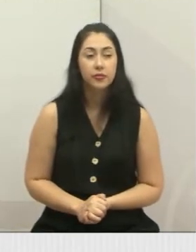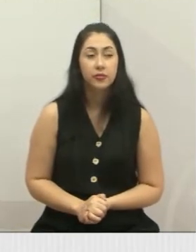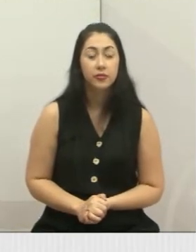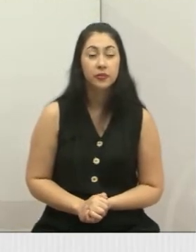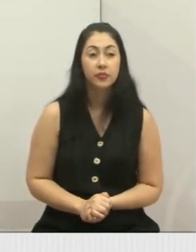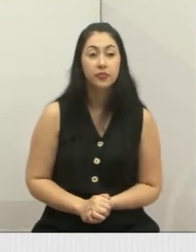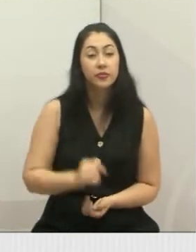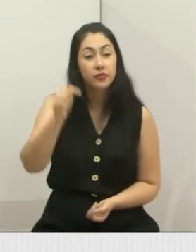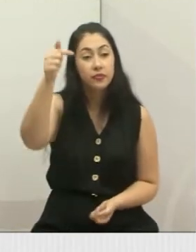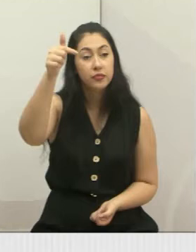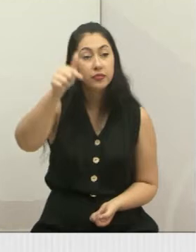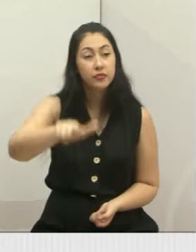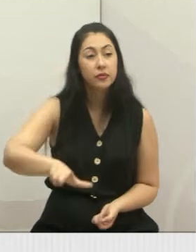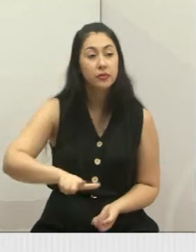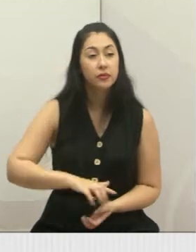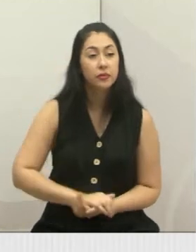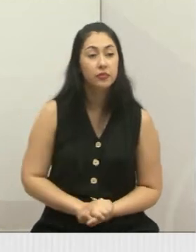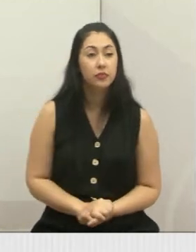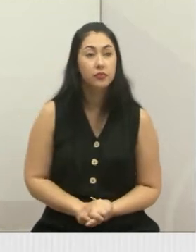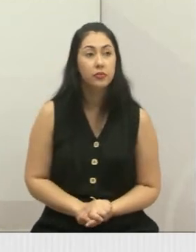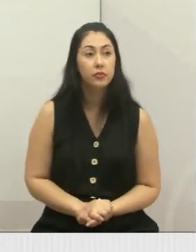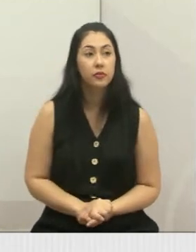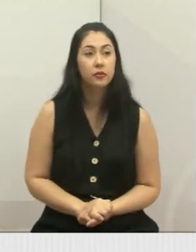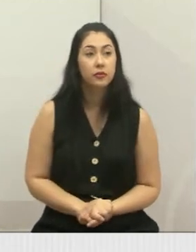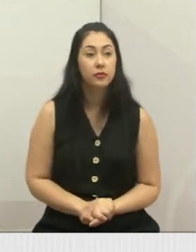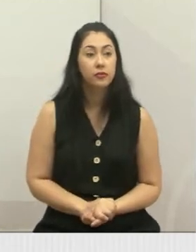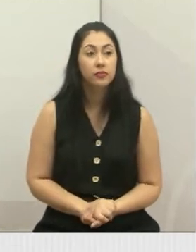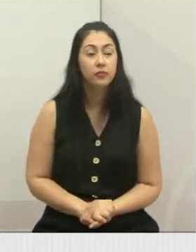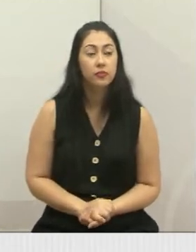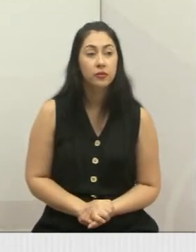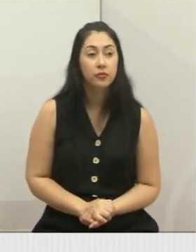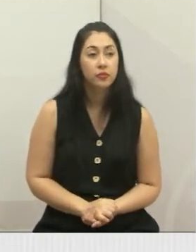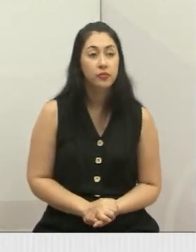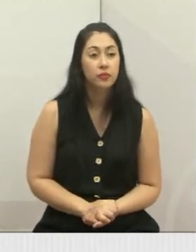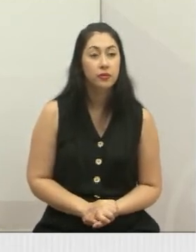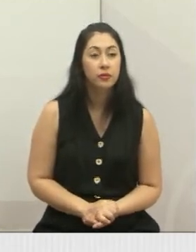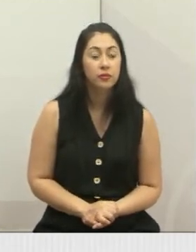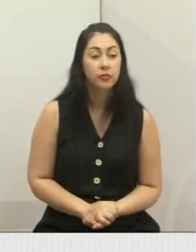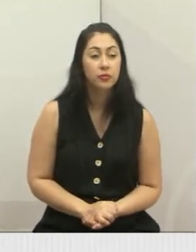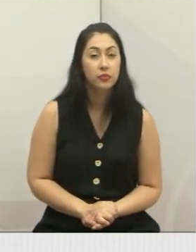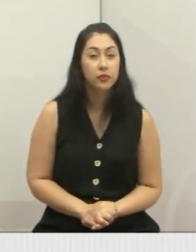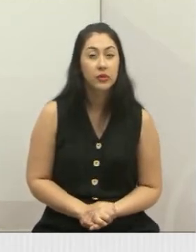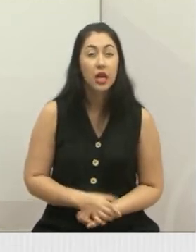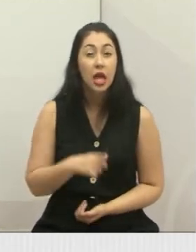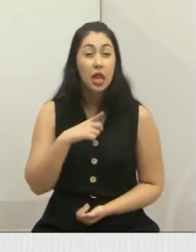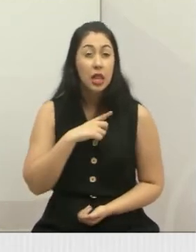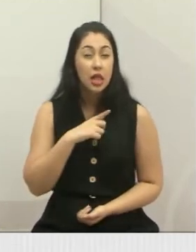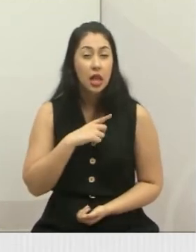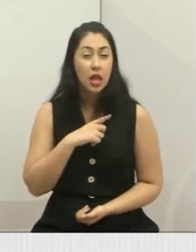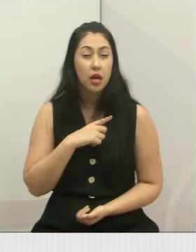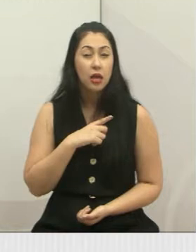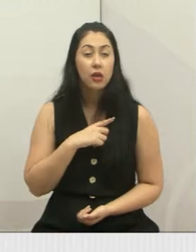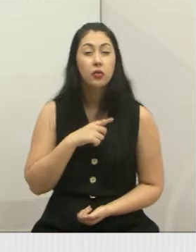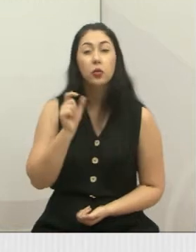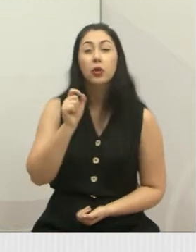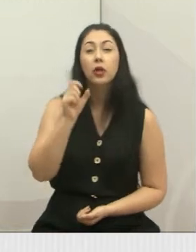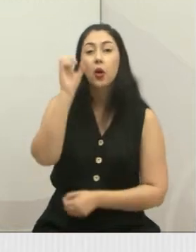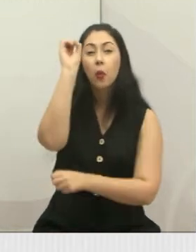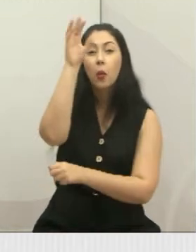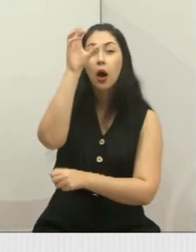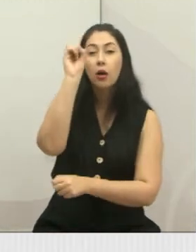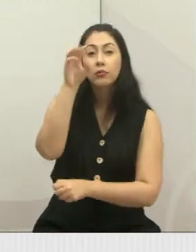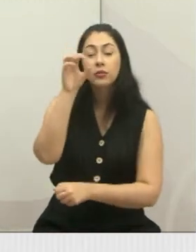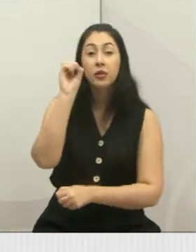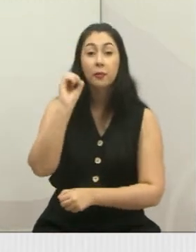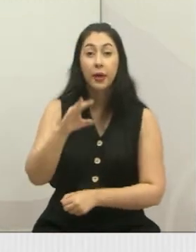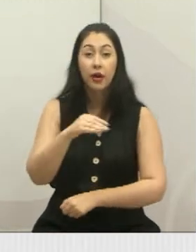A foto 5, implantação de semáforo